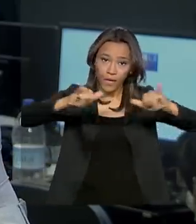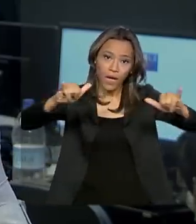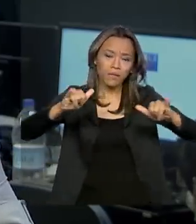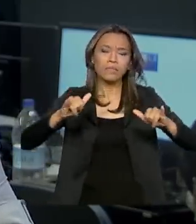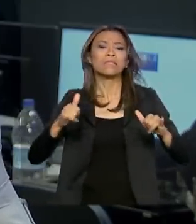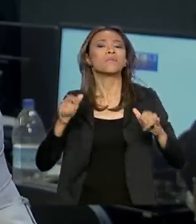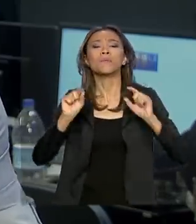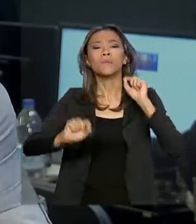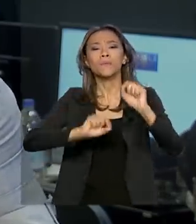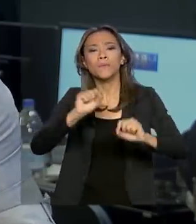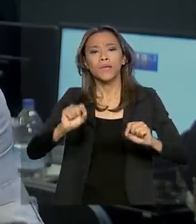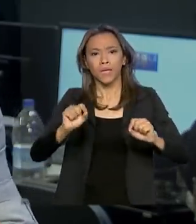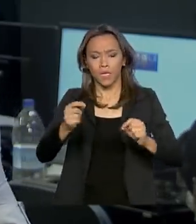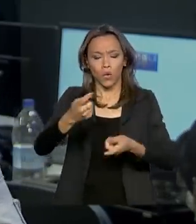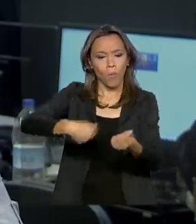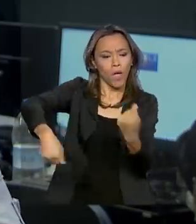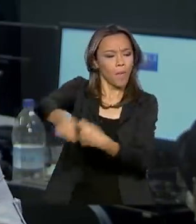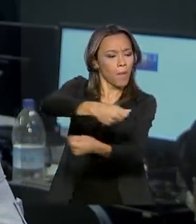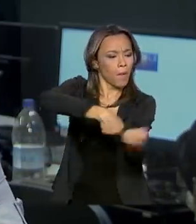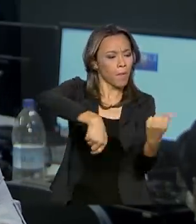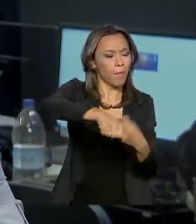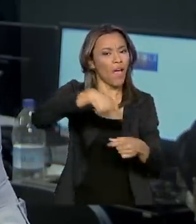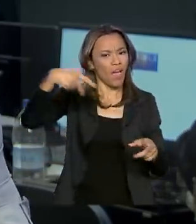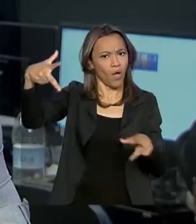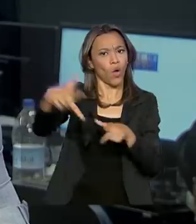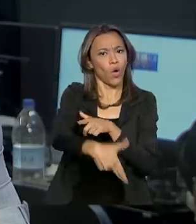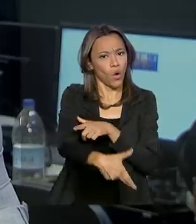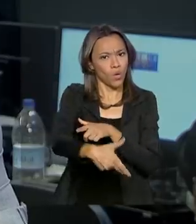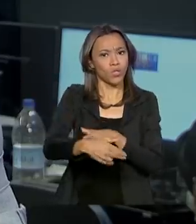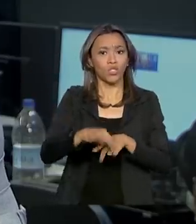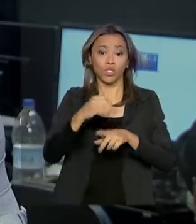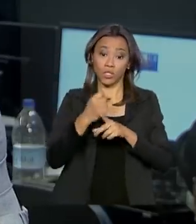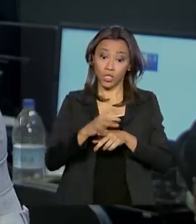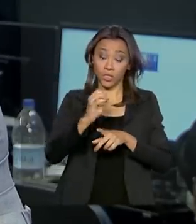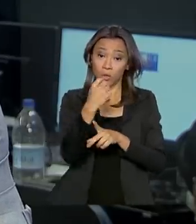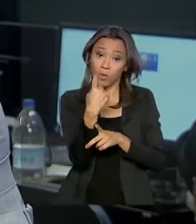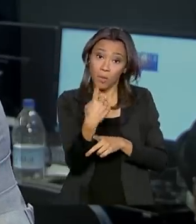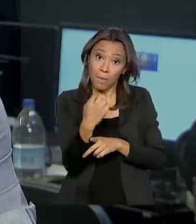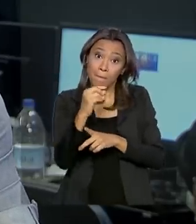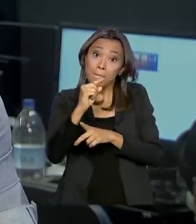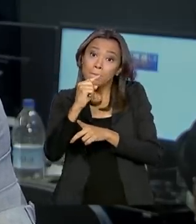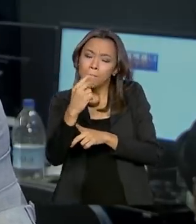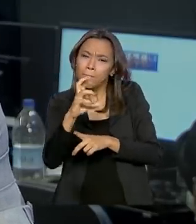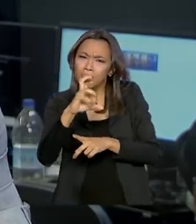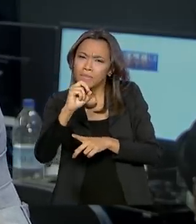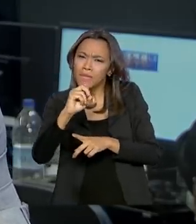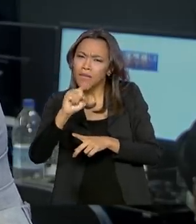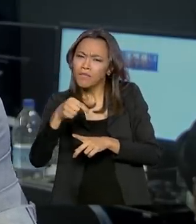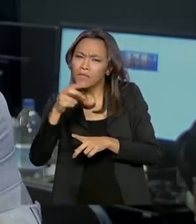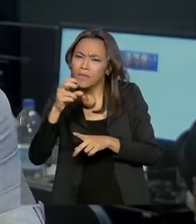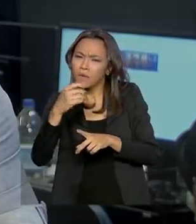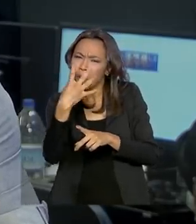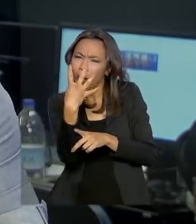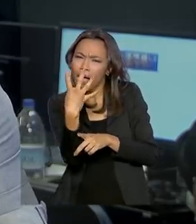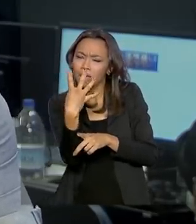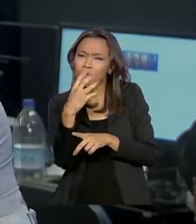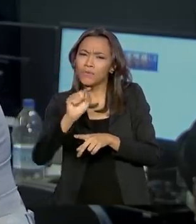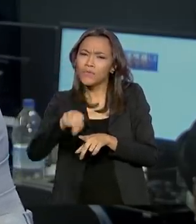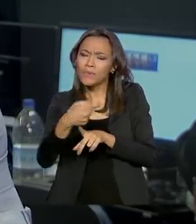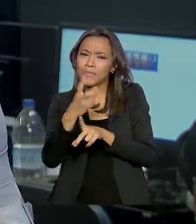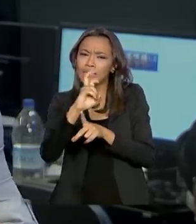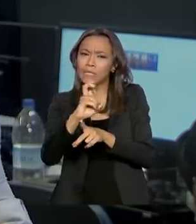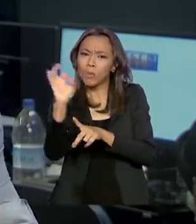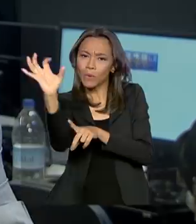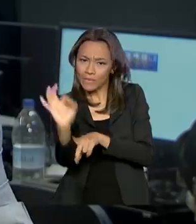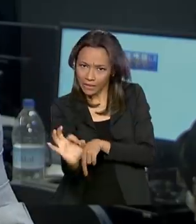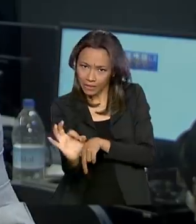expectativa do mercado é de corte de meio ponto percentual na taxa, que ficaria em 4,5%,